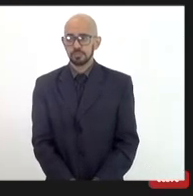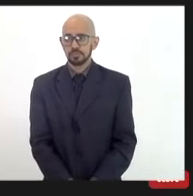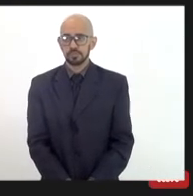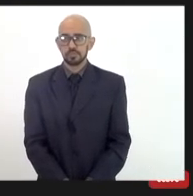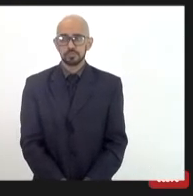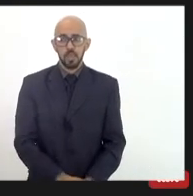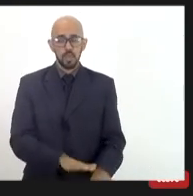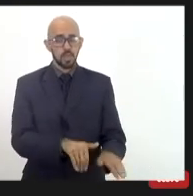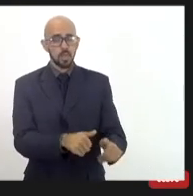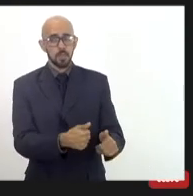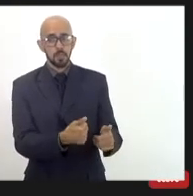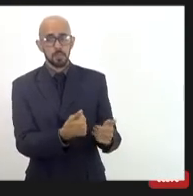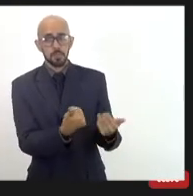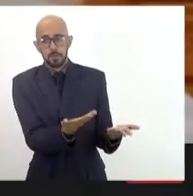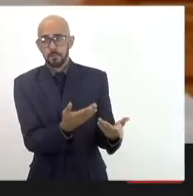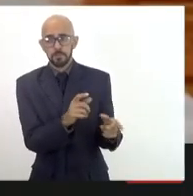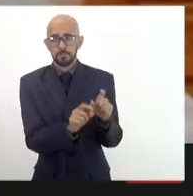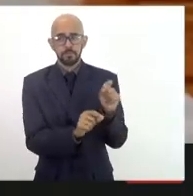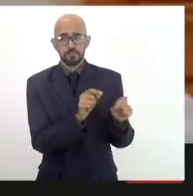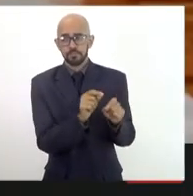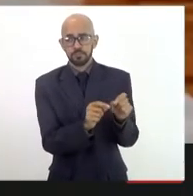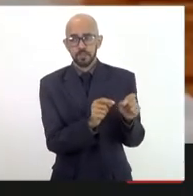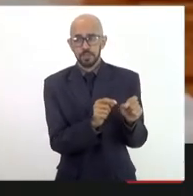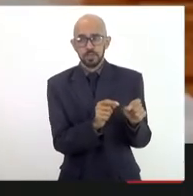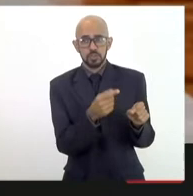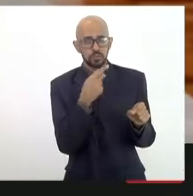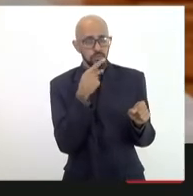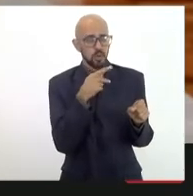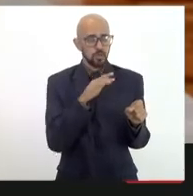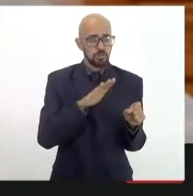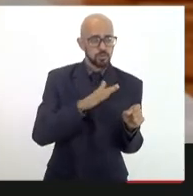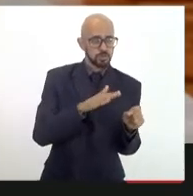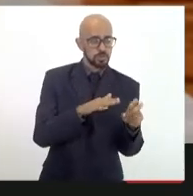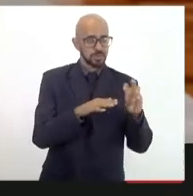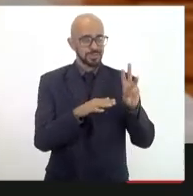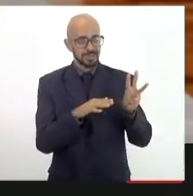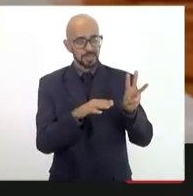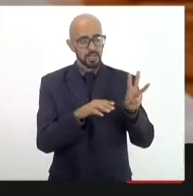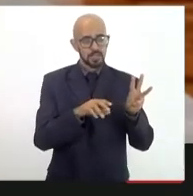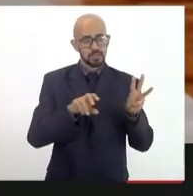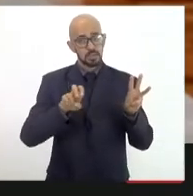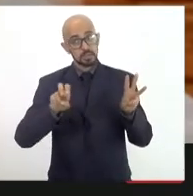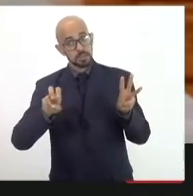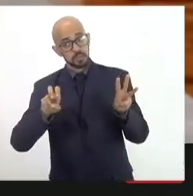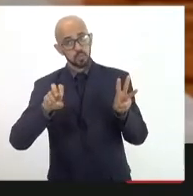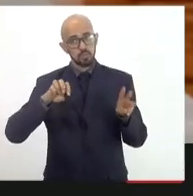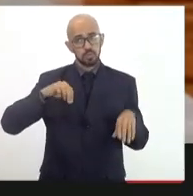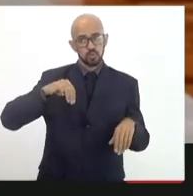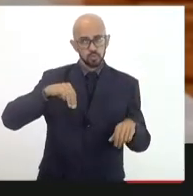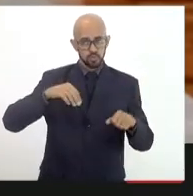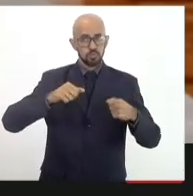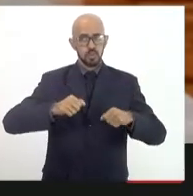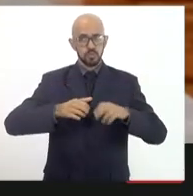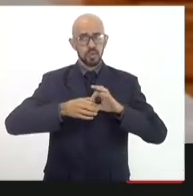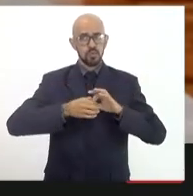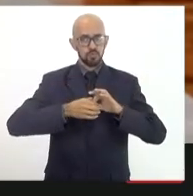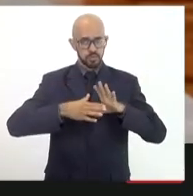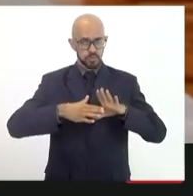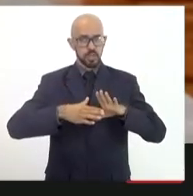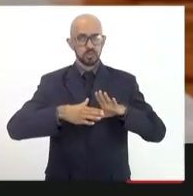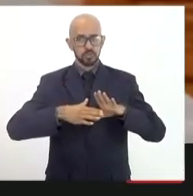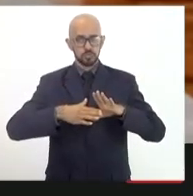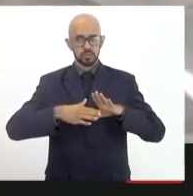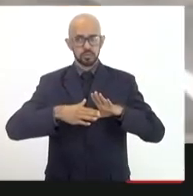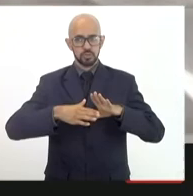Então, nós falamos entre três e cinco minutos, podem ficar à vontade, depois, pela dinâmica, vamos abrir